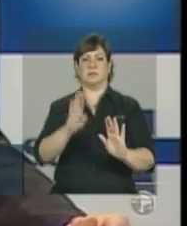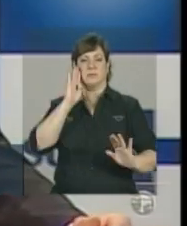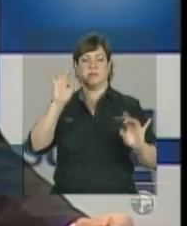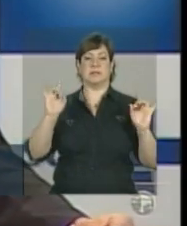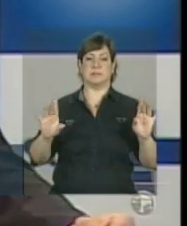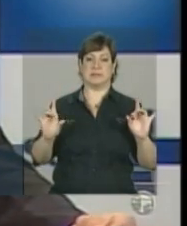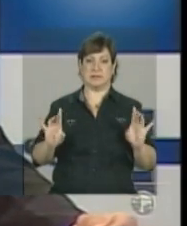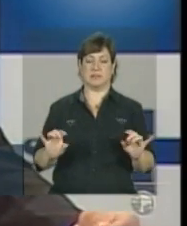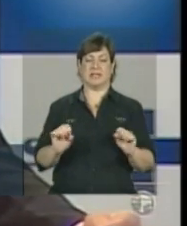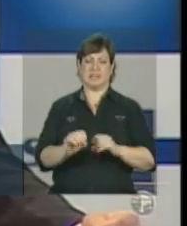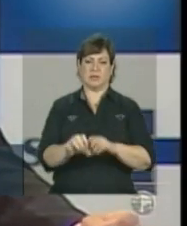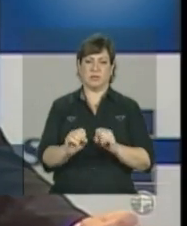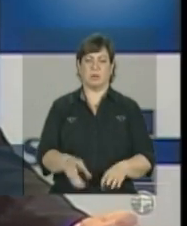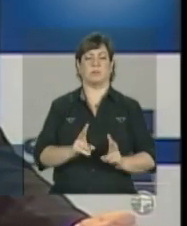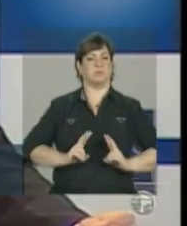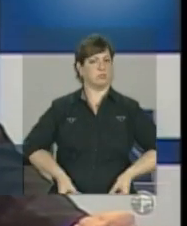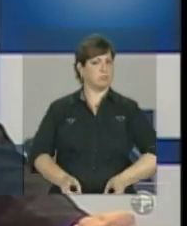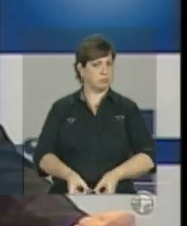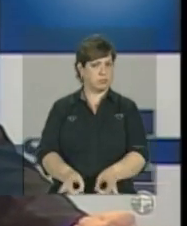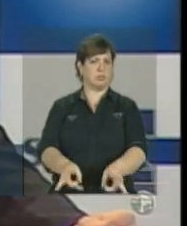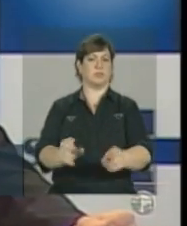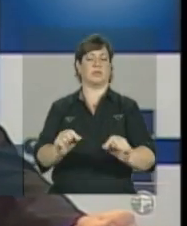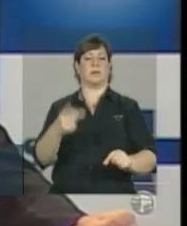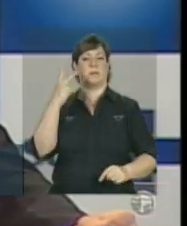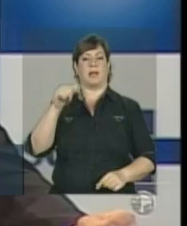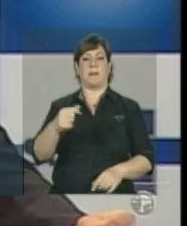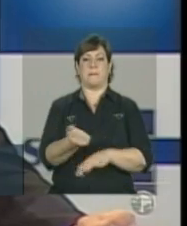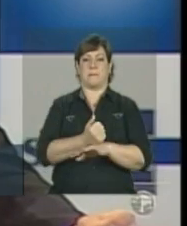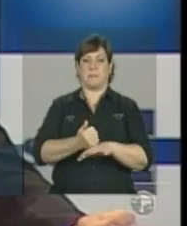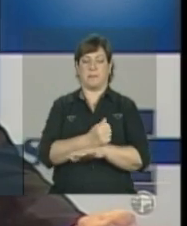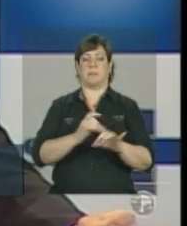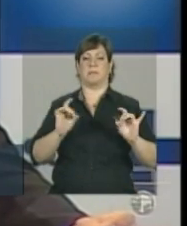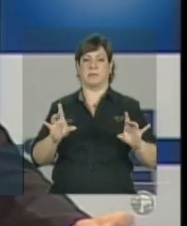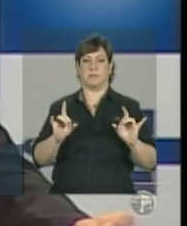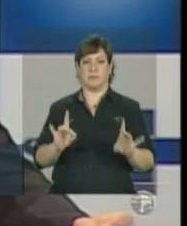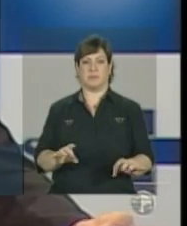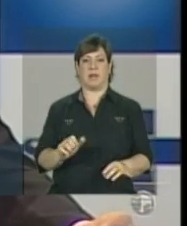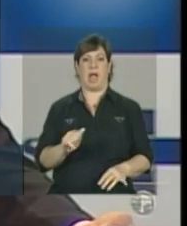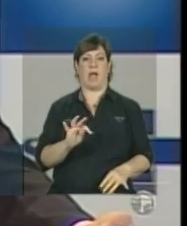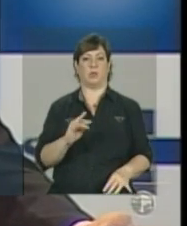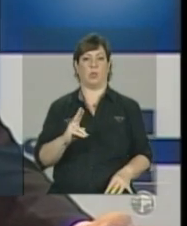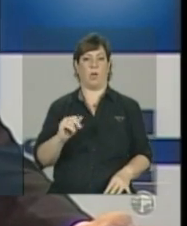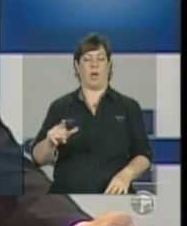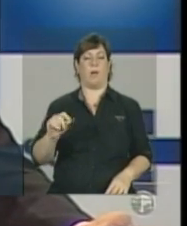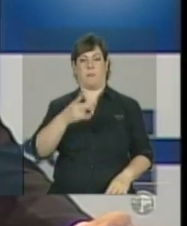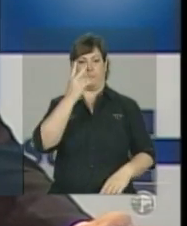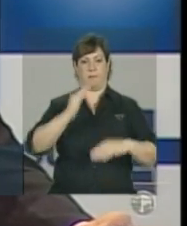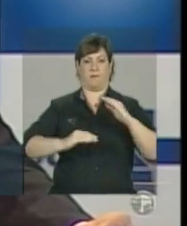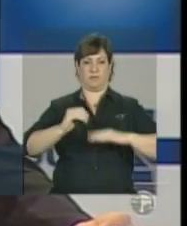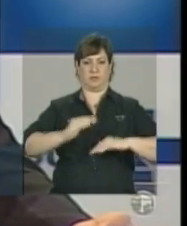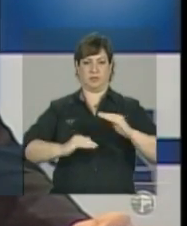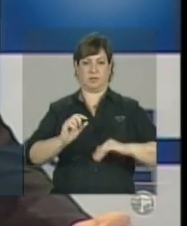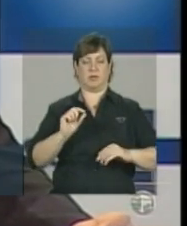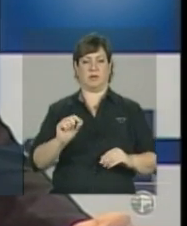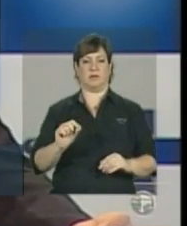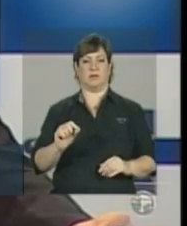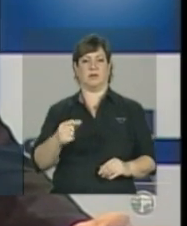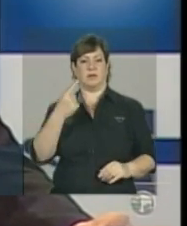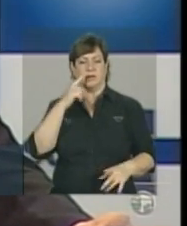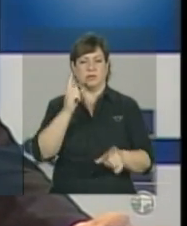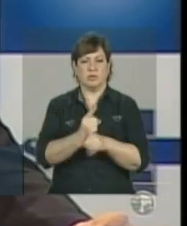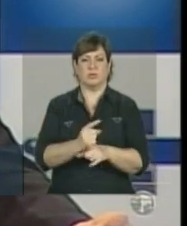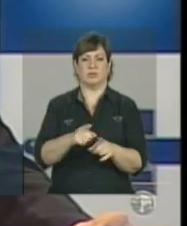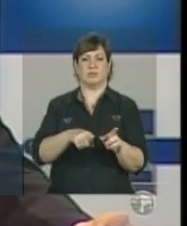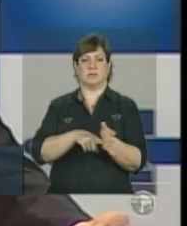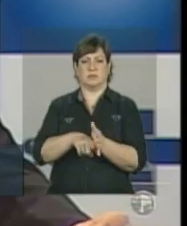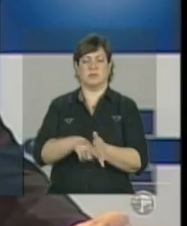um programa específico de educação permanente para o aprimoramento, atualização de profissionais para o diagnóstico,